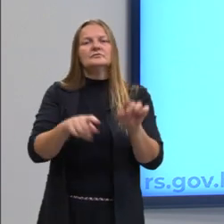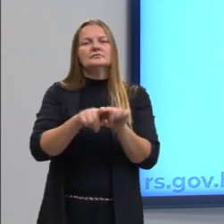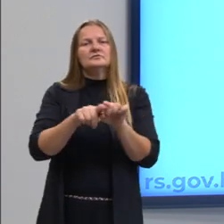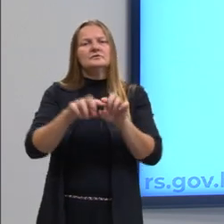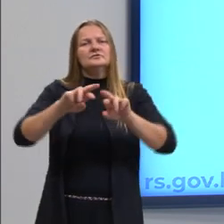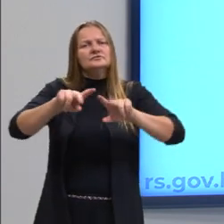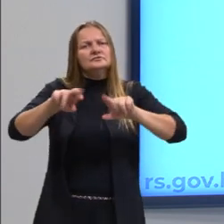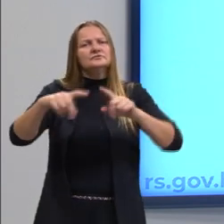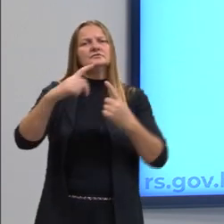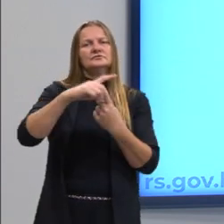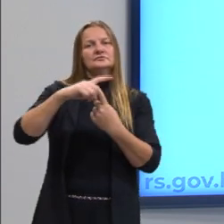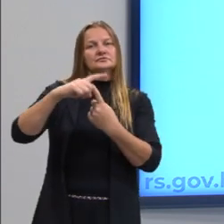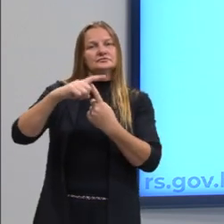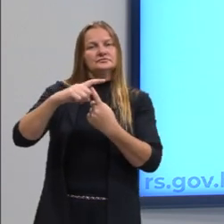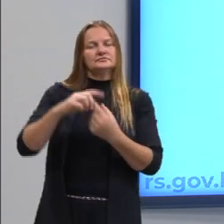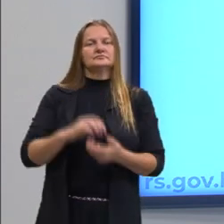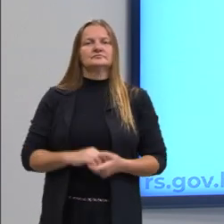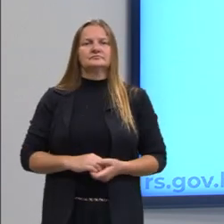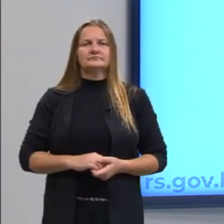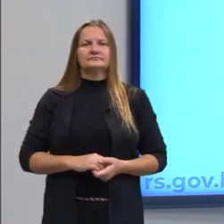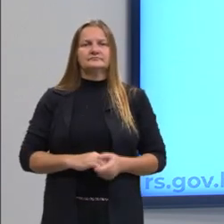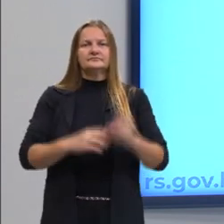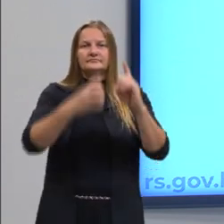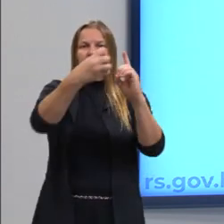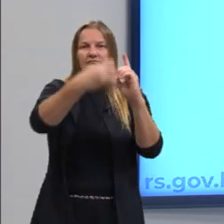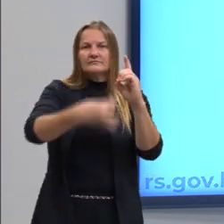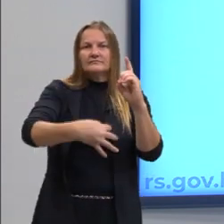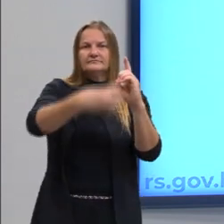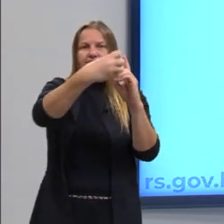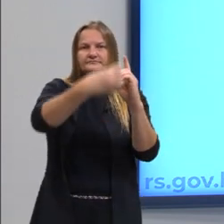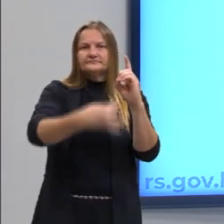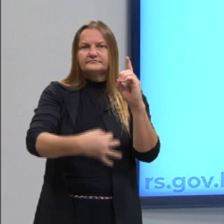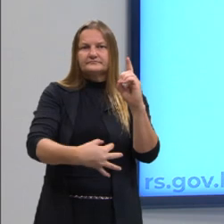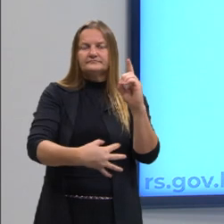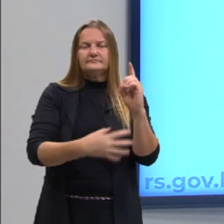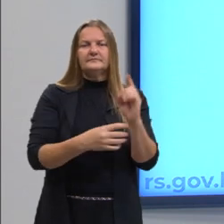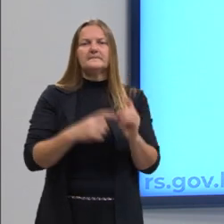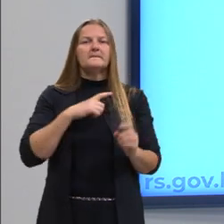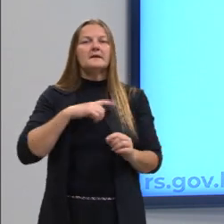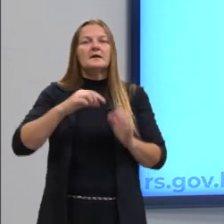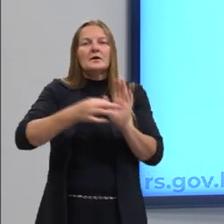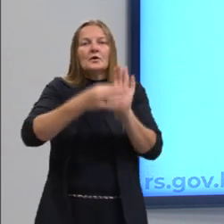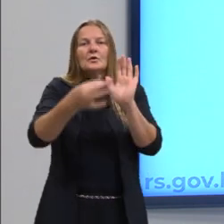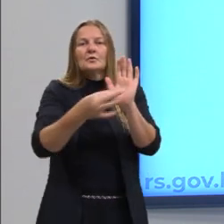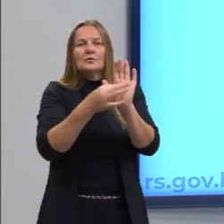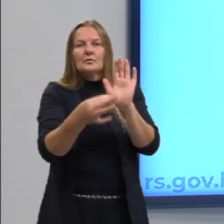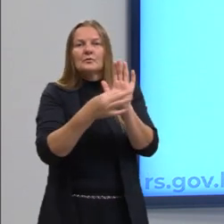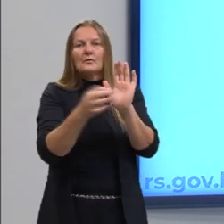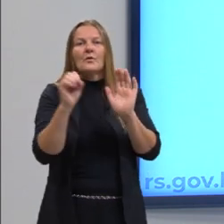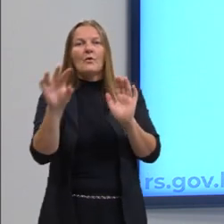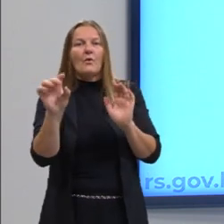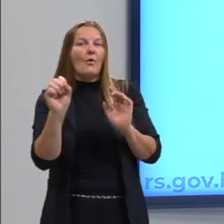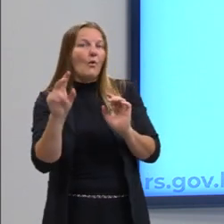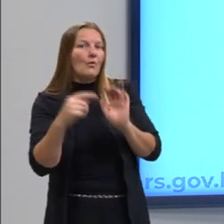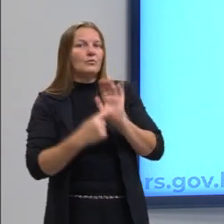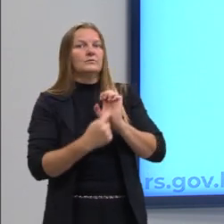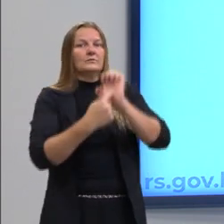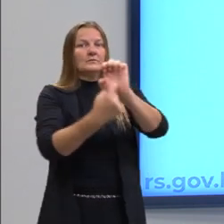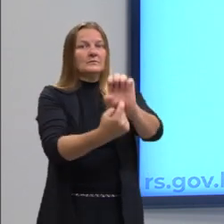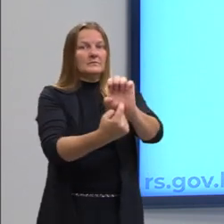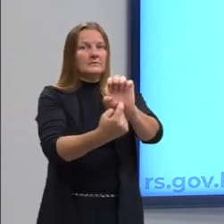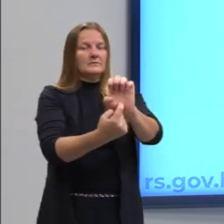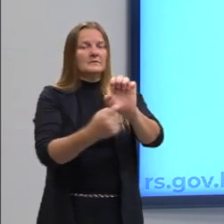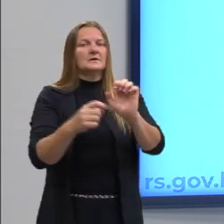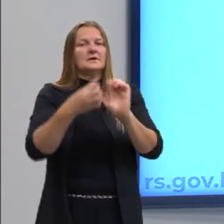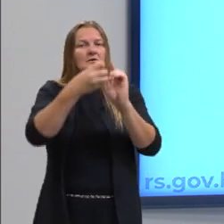o tipo textual, dissertativo, ele pode ser argumentativo ou expositivo. O